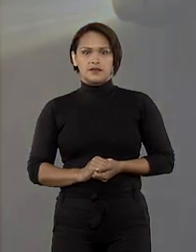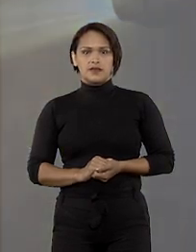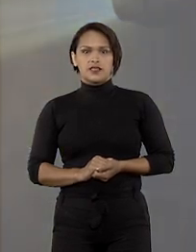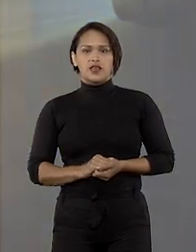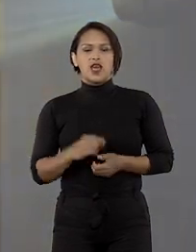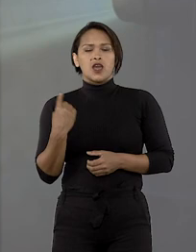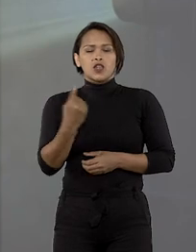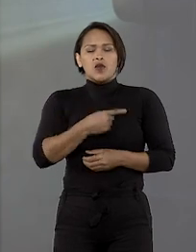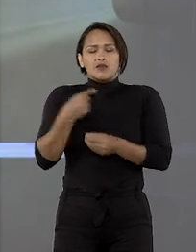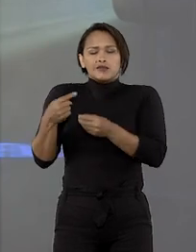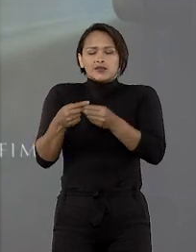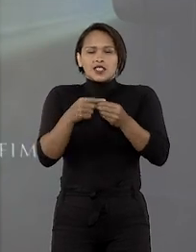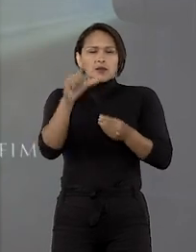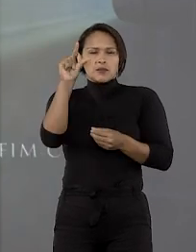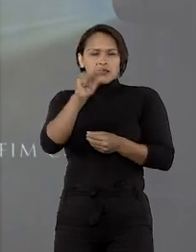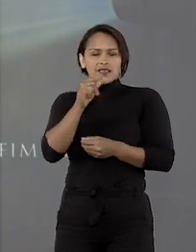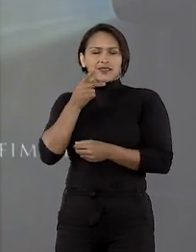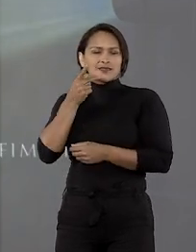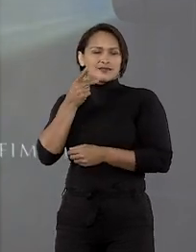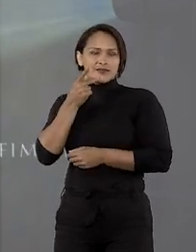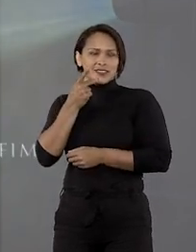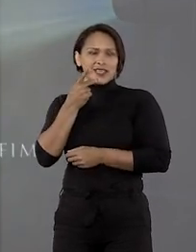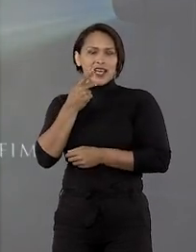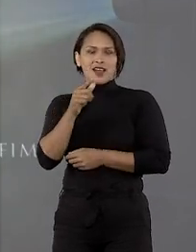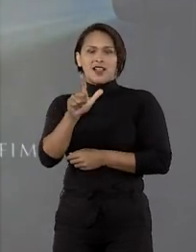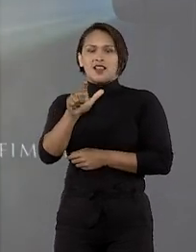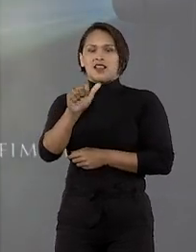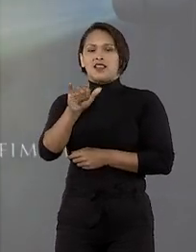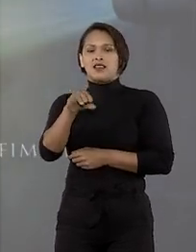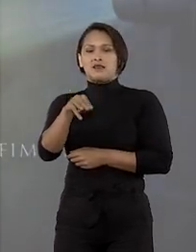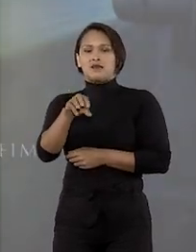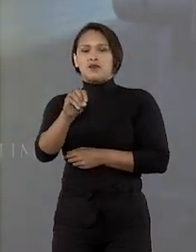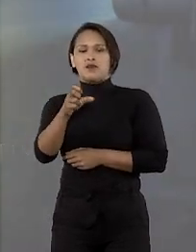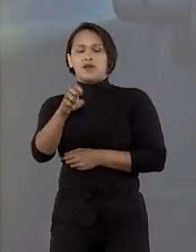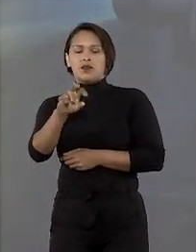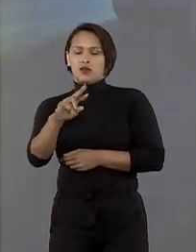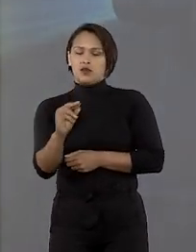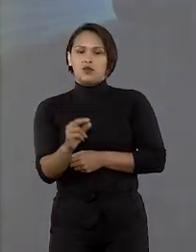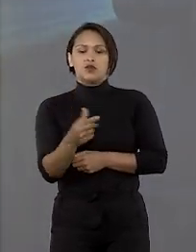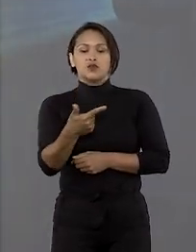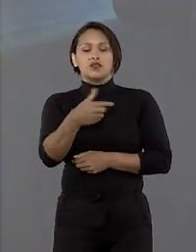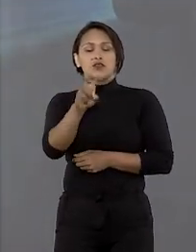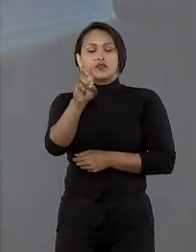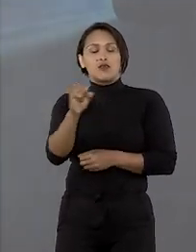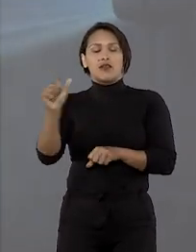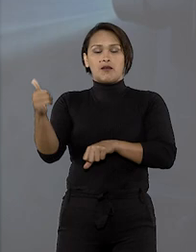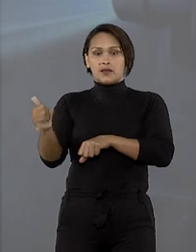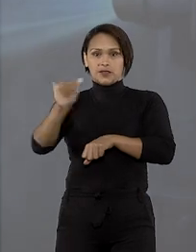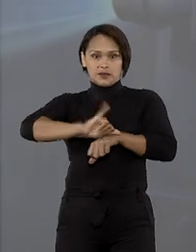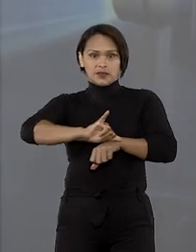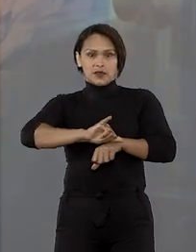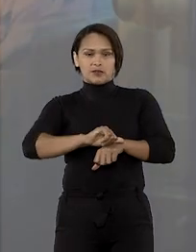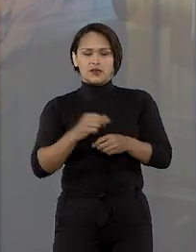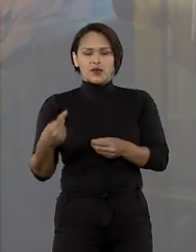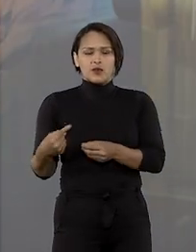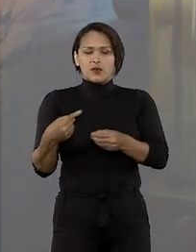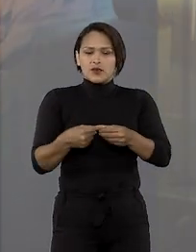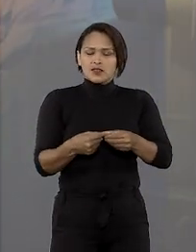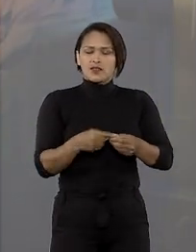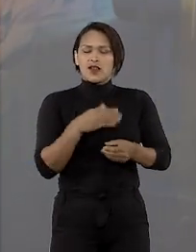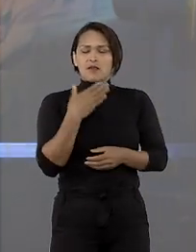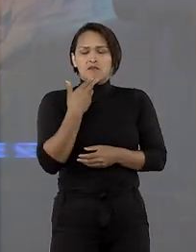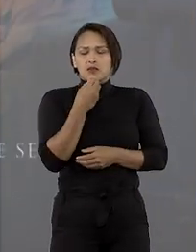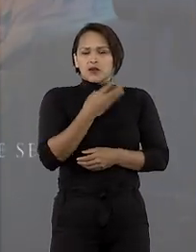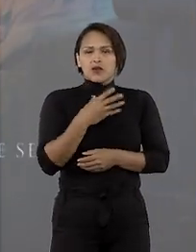Nós somos do interior do Ceará, de uma cidade chamada Limoeiro do Norte, a 200 quilômetros de Fortaleza. Cidade muito